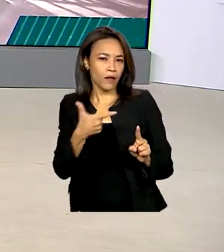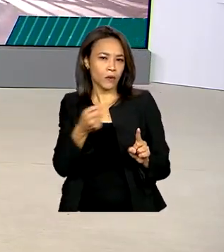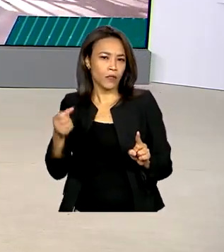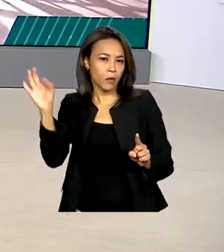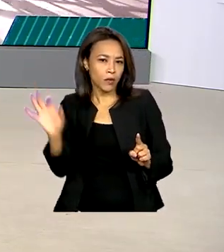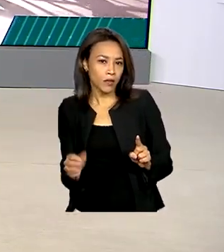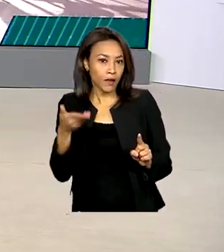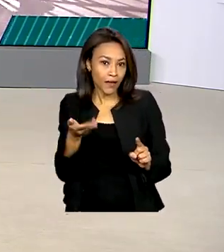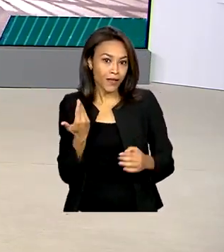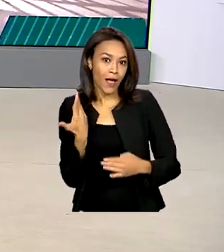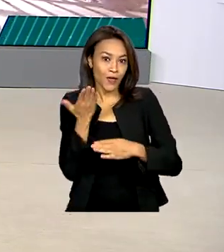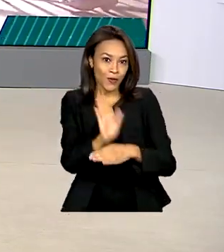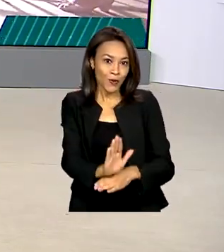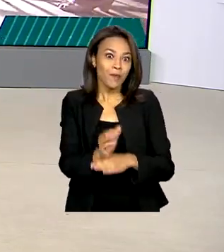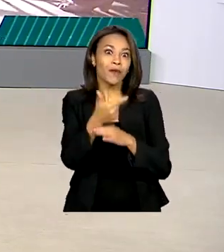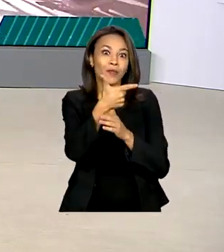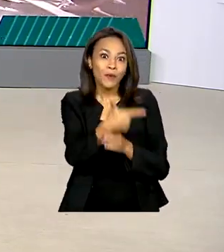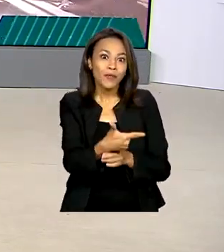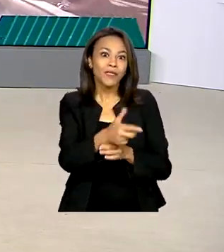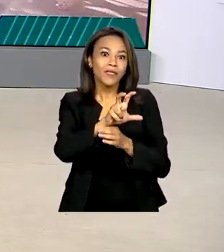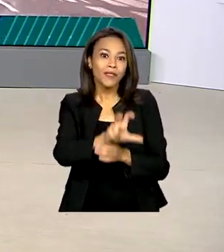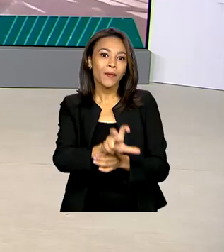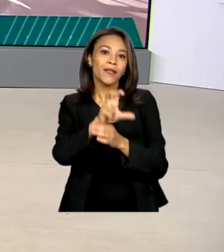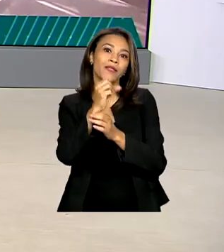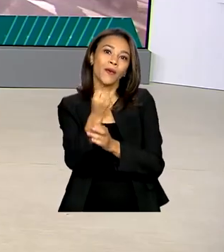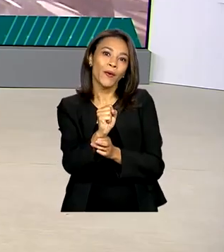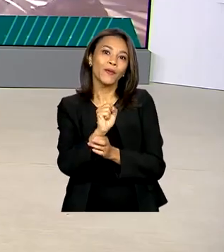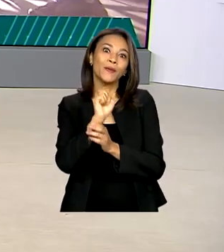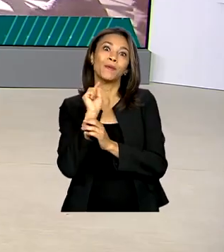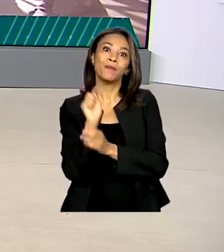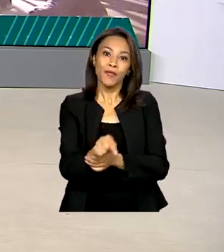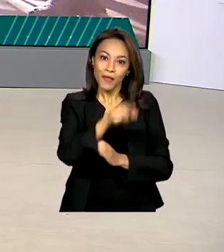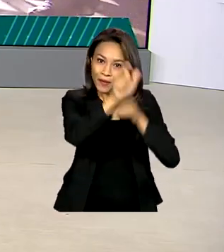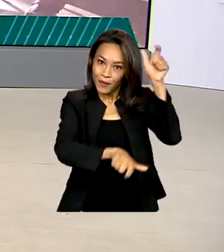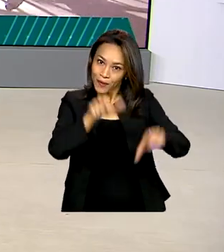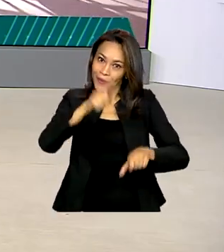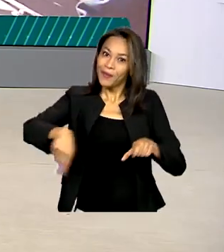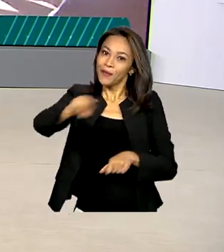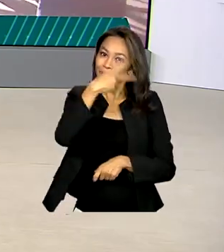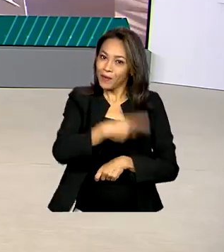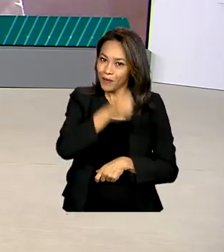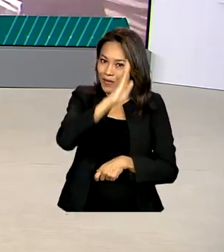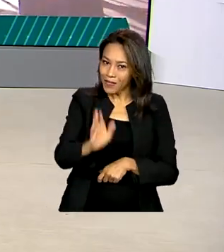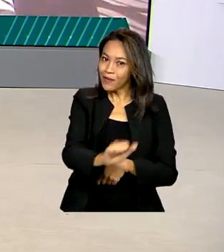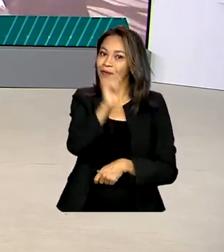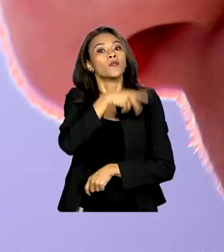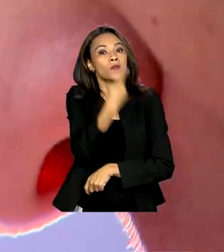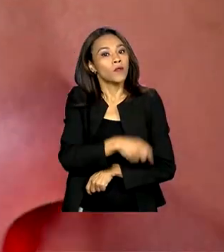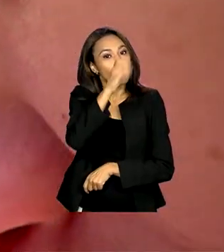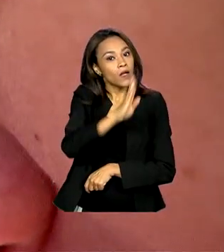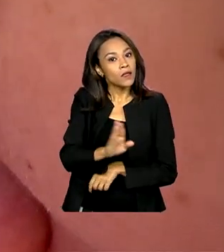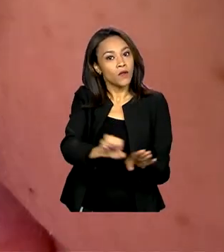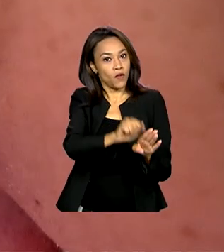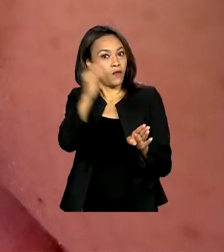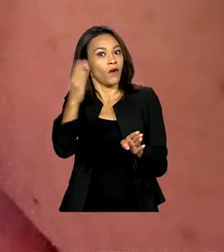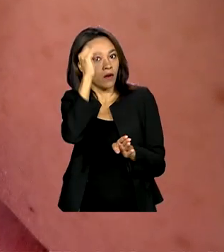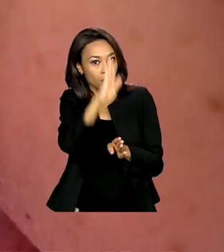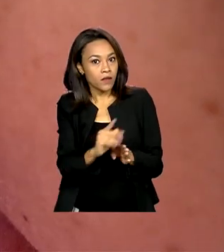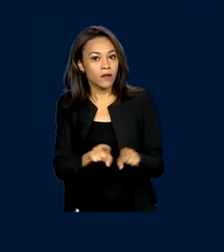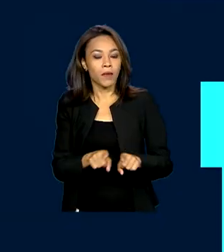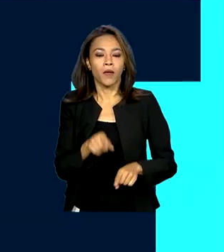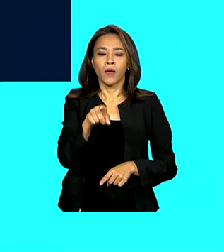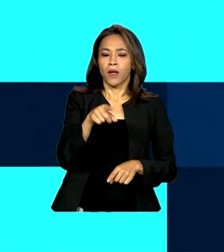benefício para 258 mil estudantes no Brasil e no exterior. No caso do